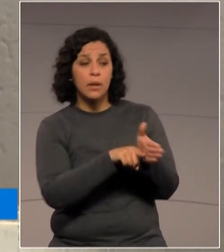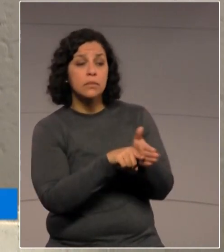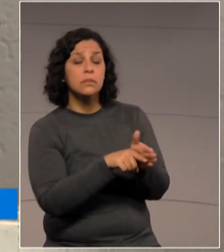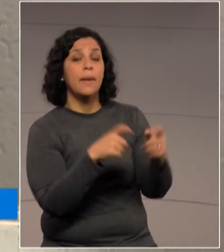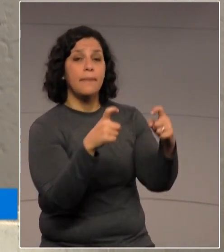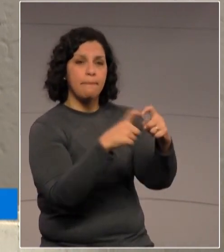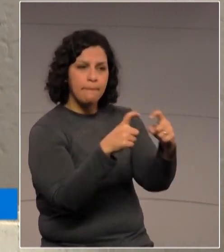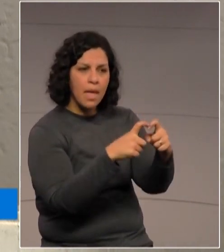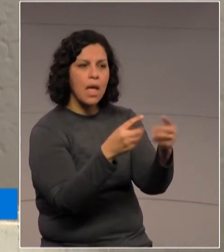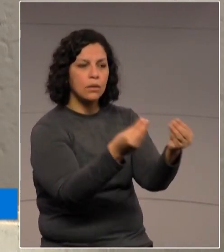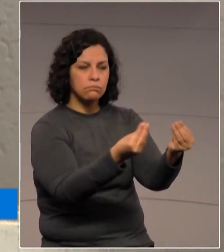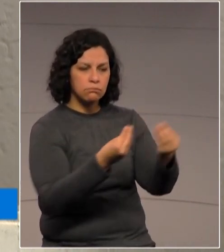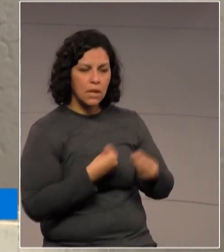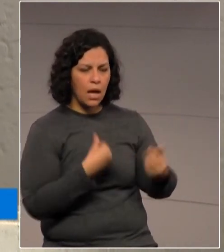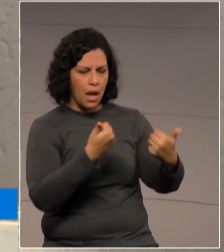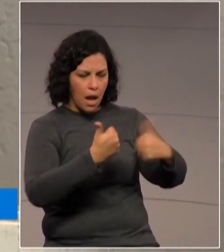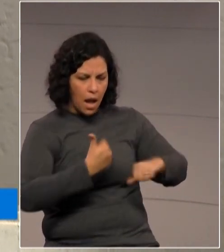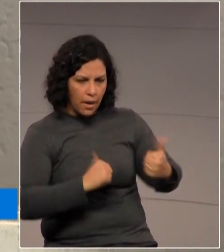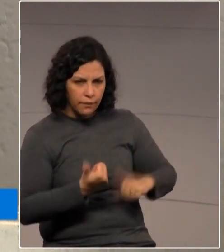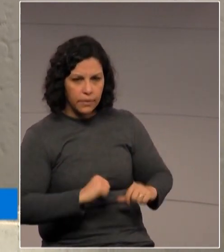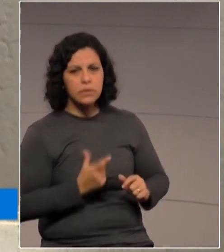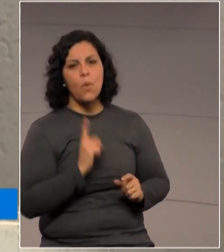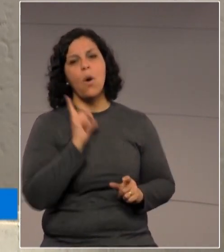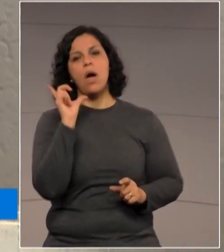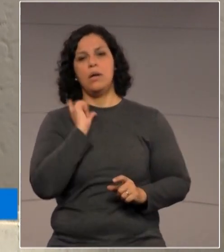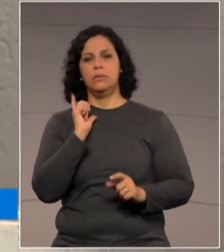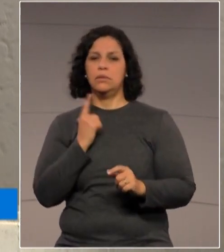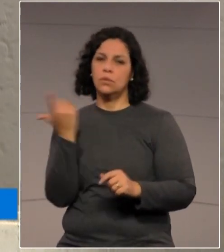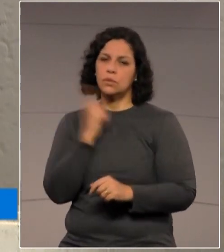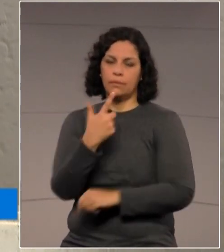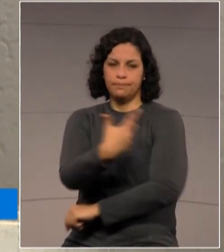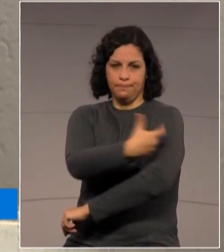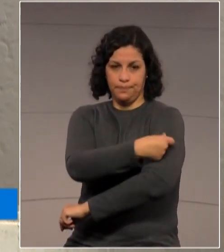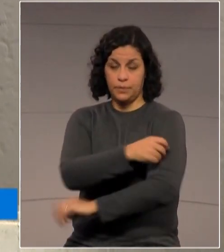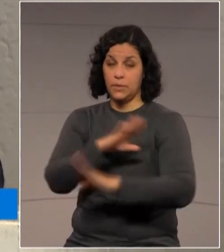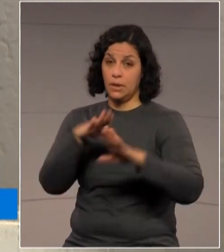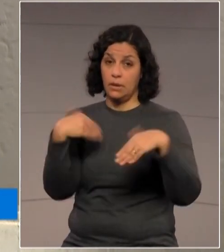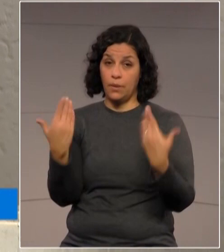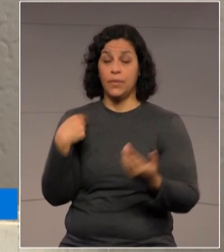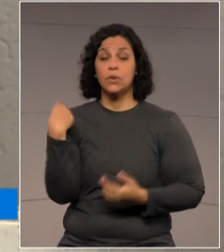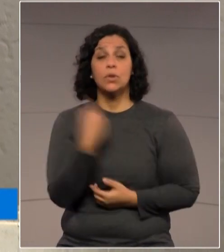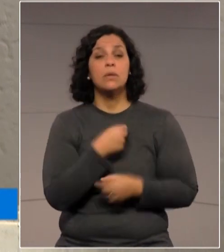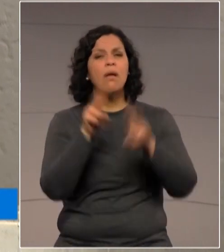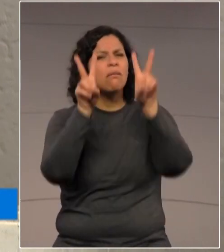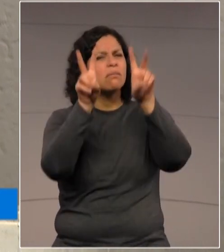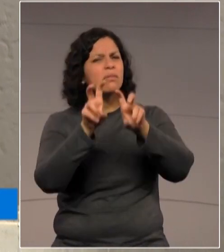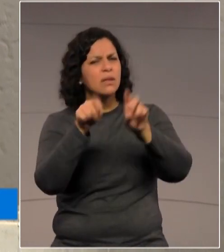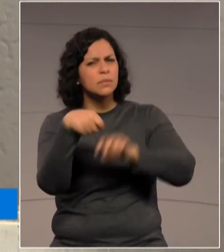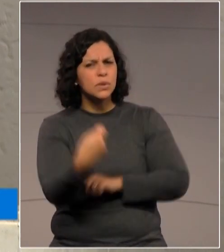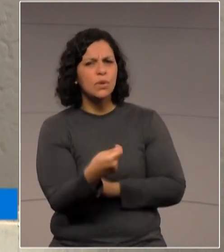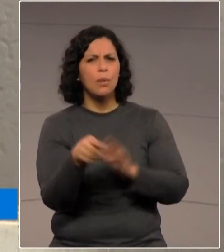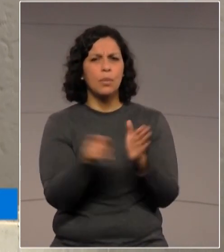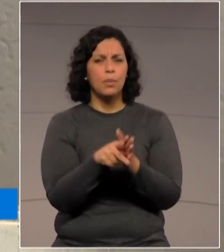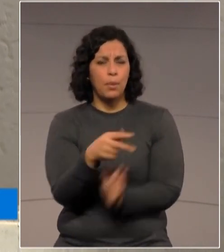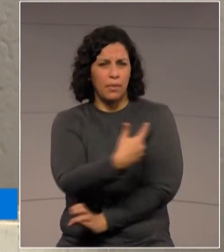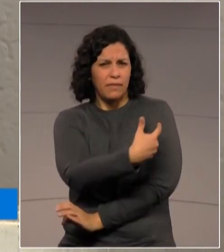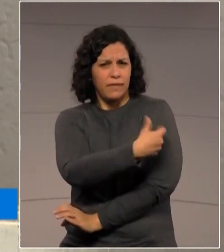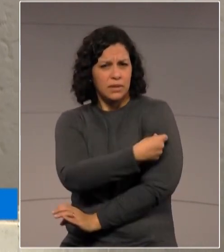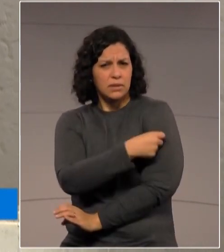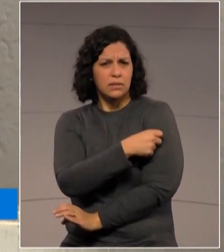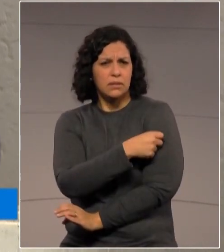necessário toda uma avaliação. Então, gente, eu abordo esse tema porque não é possível